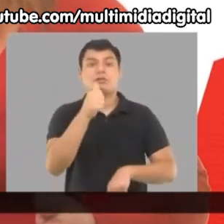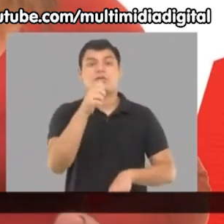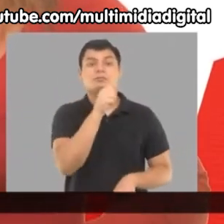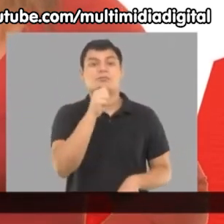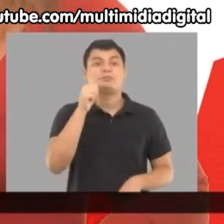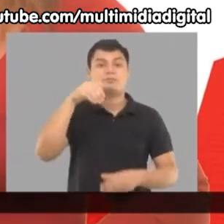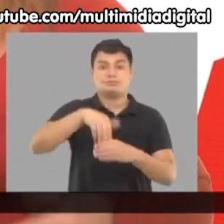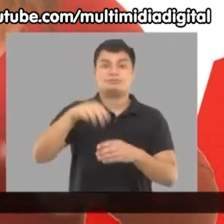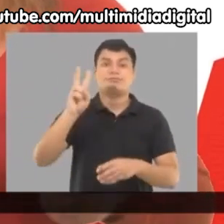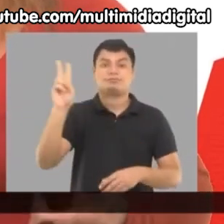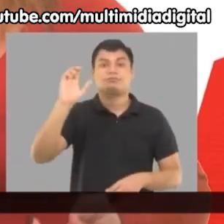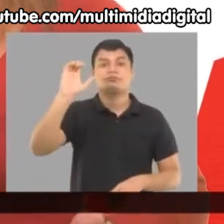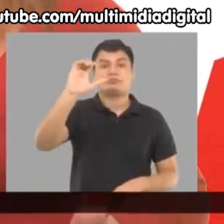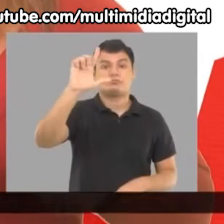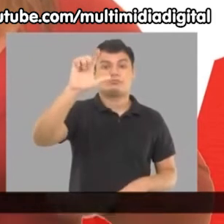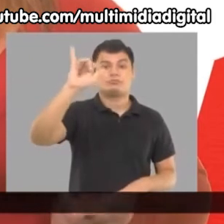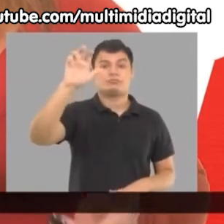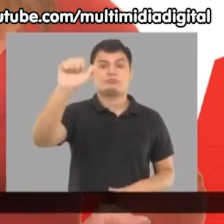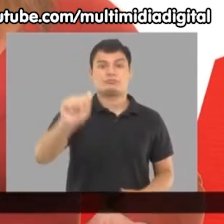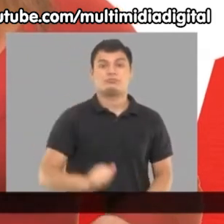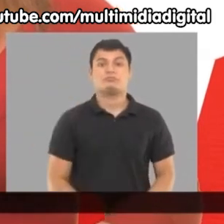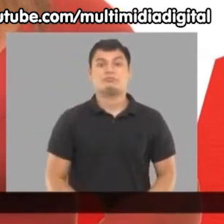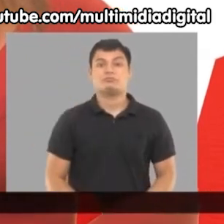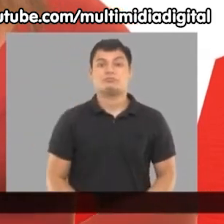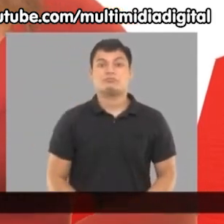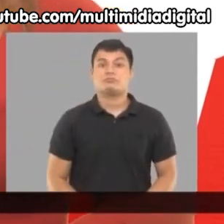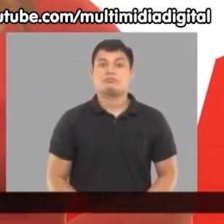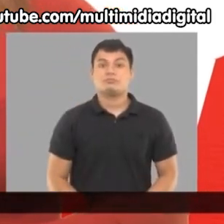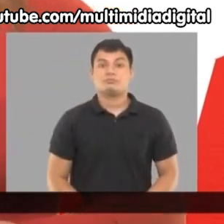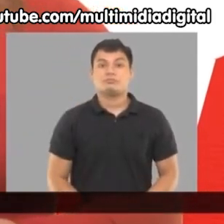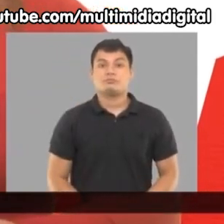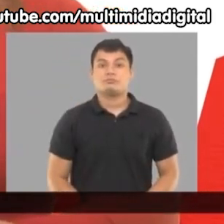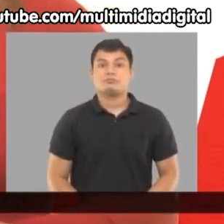vote para a vereadora Cleia Bosch, 13123.